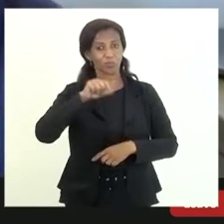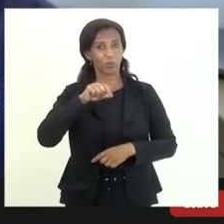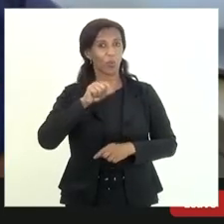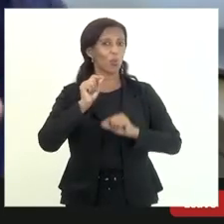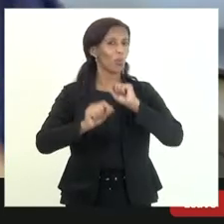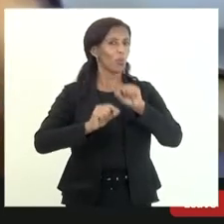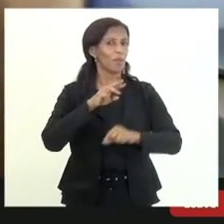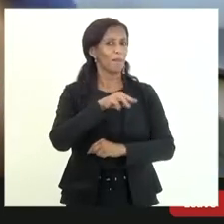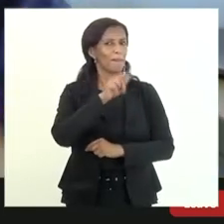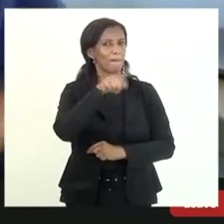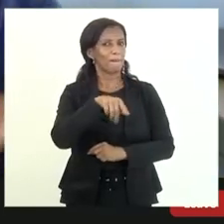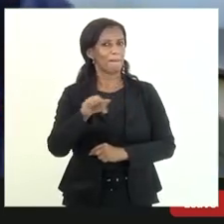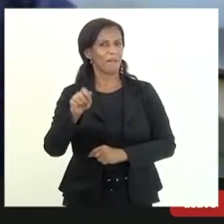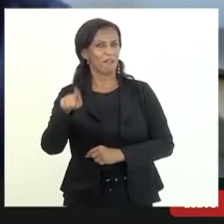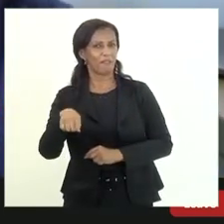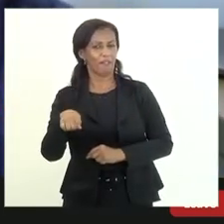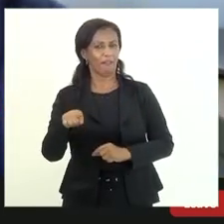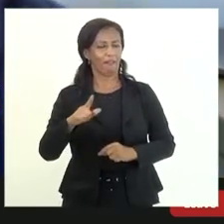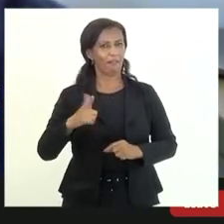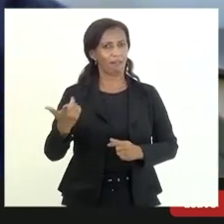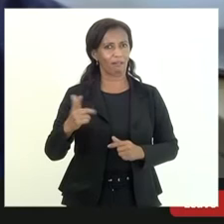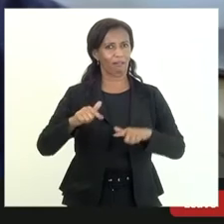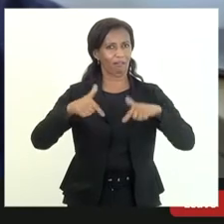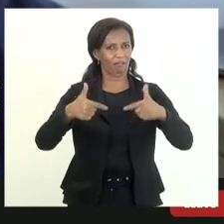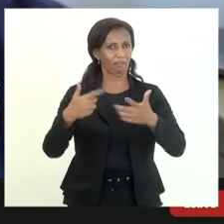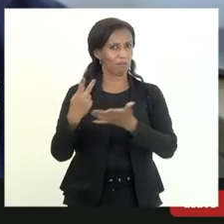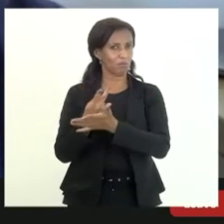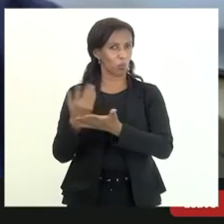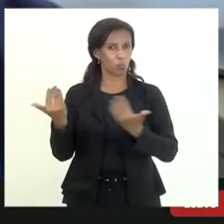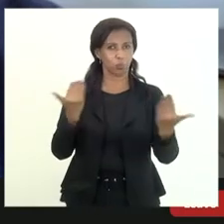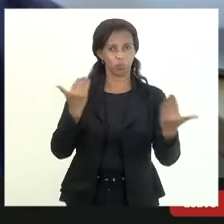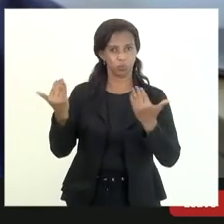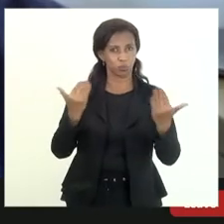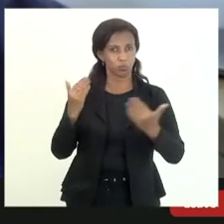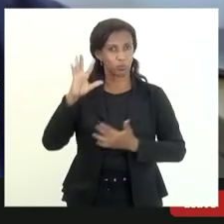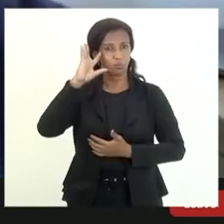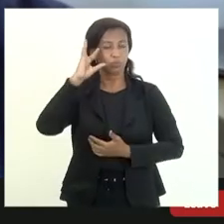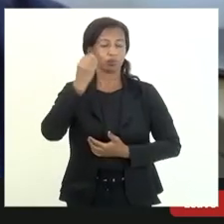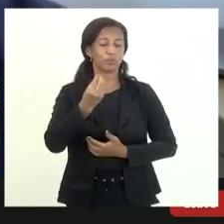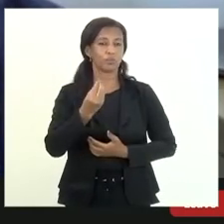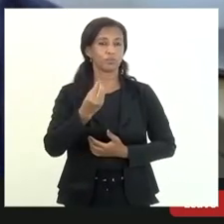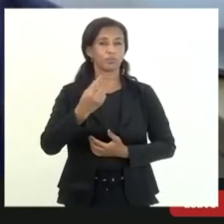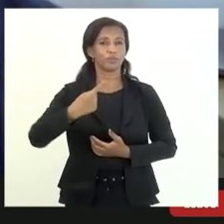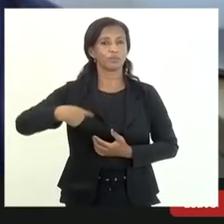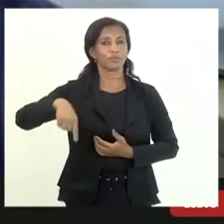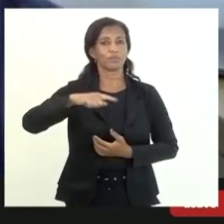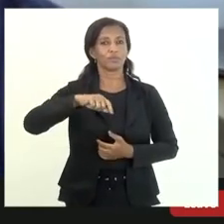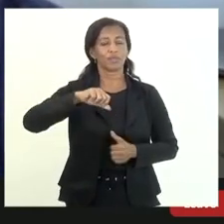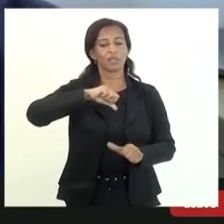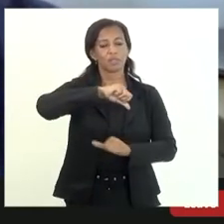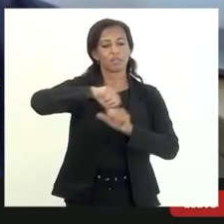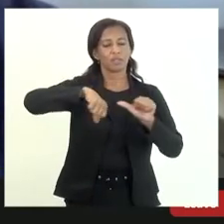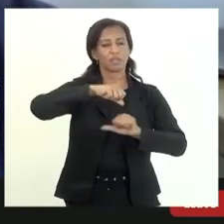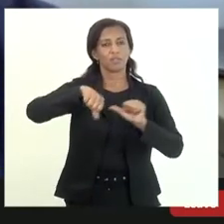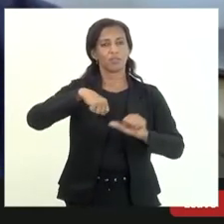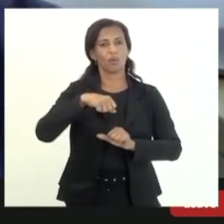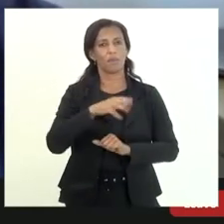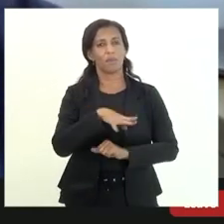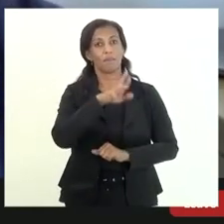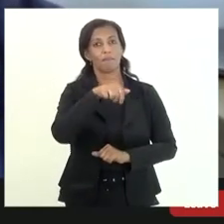fé mesmo que o congresso nacional não decida a gente tira esse pessoal do benefício fiscal